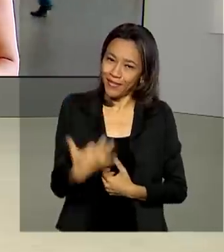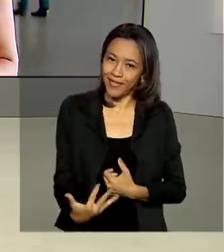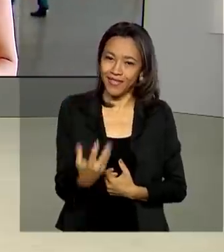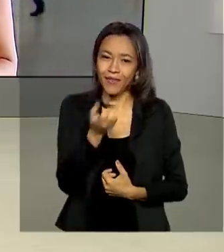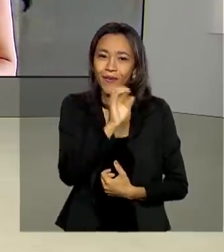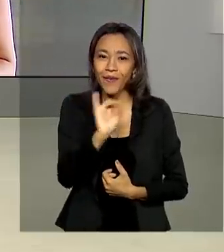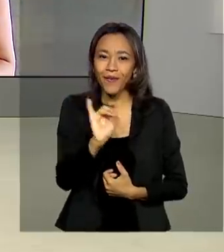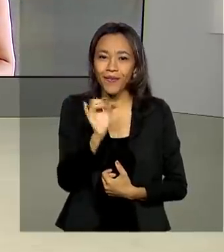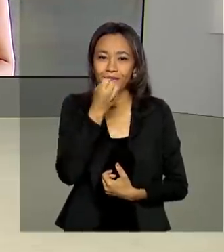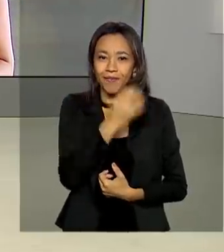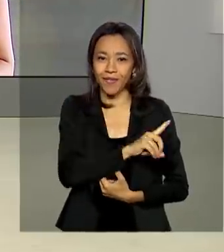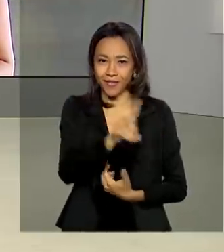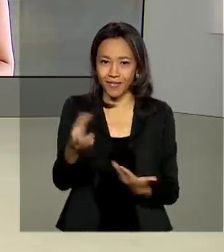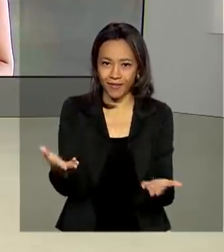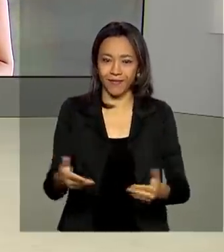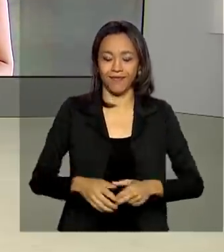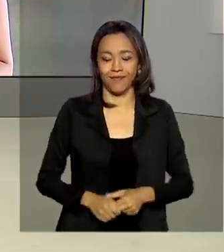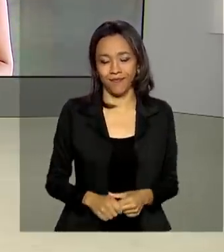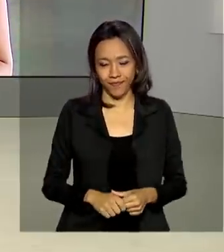dia.